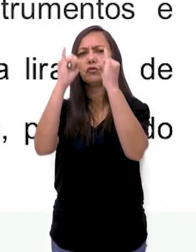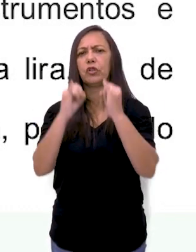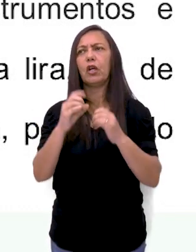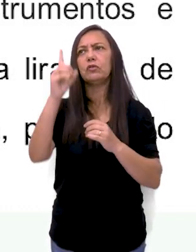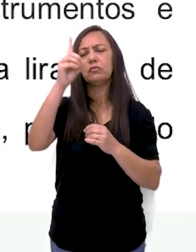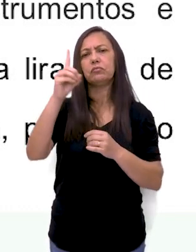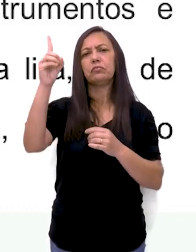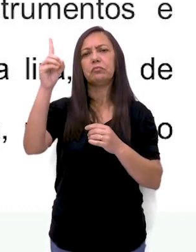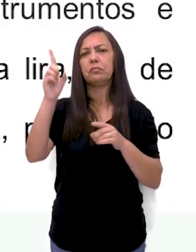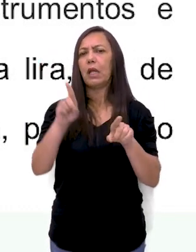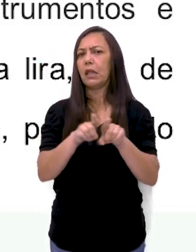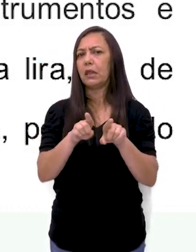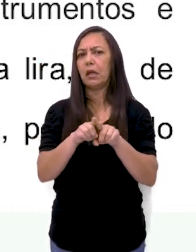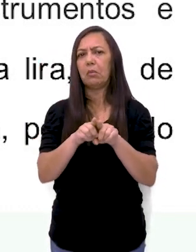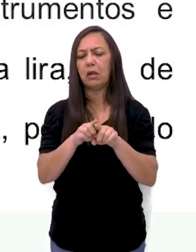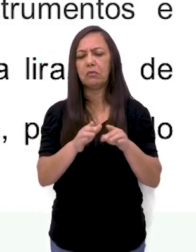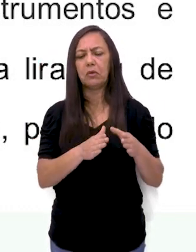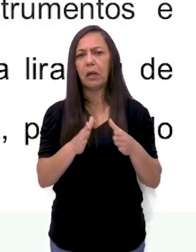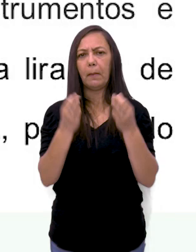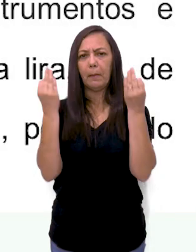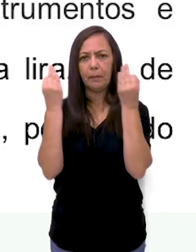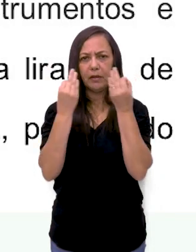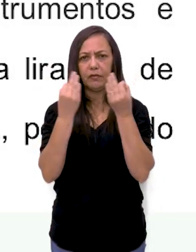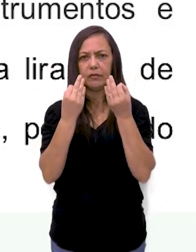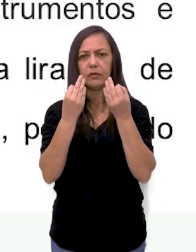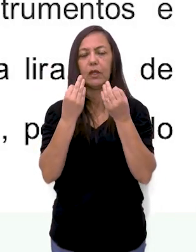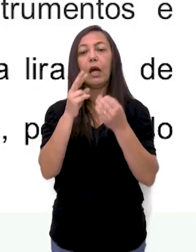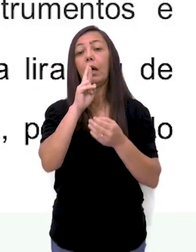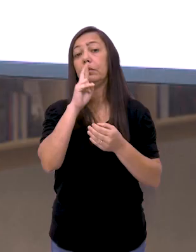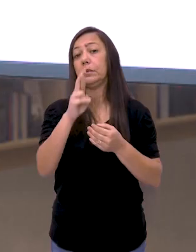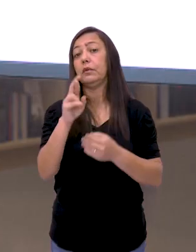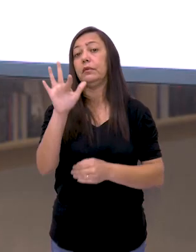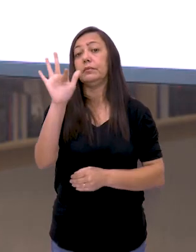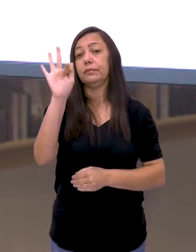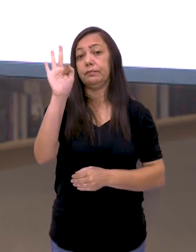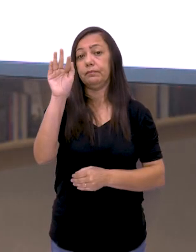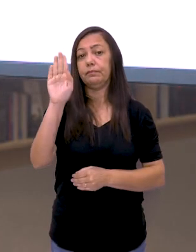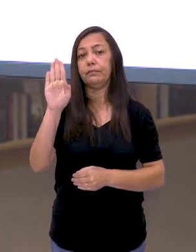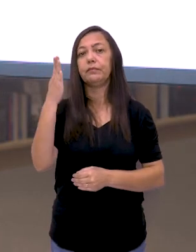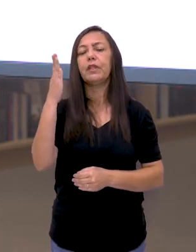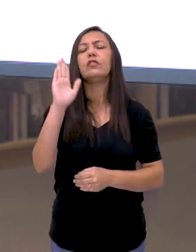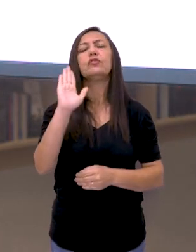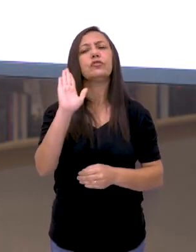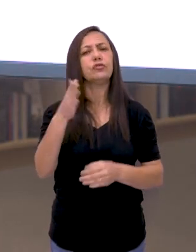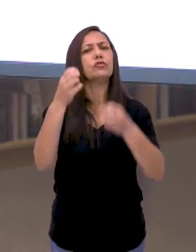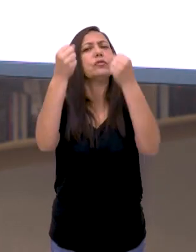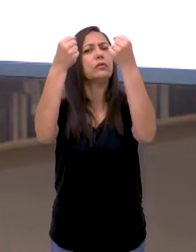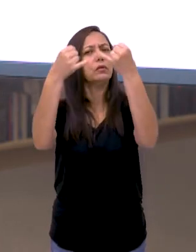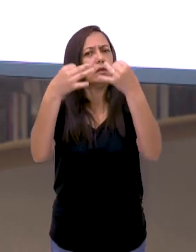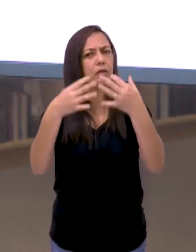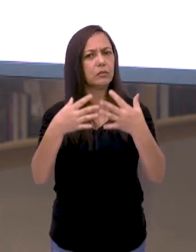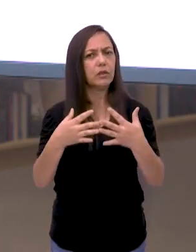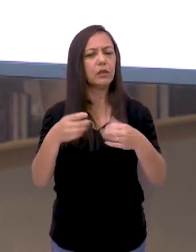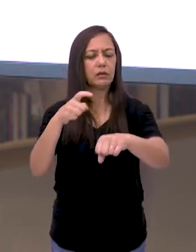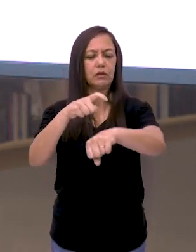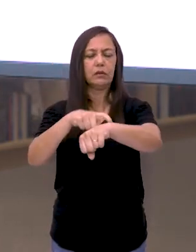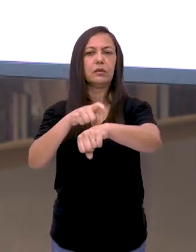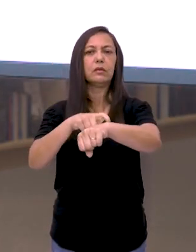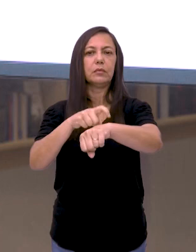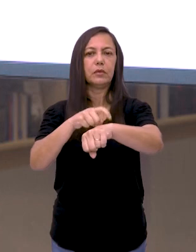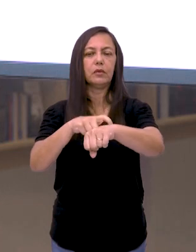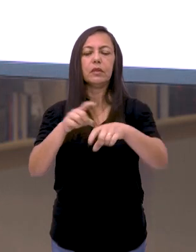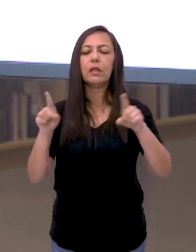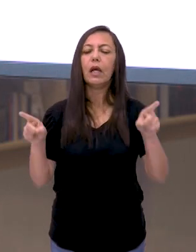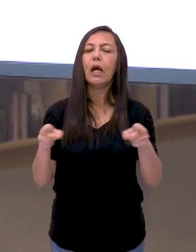também não estava relacionada a um caminho para a perfeição. Falso! Já disse por várias vezes que nesse período